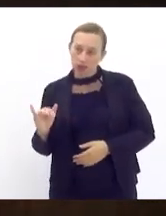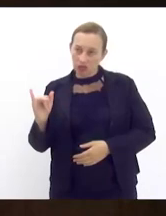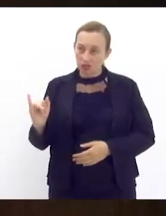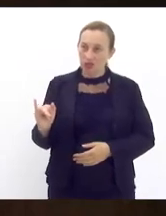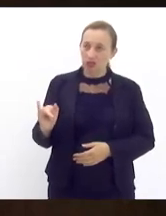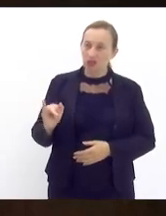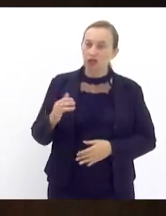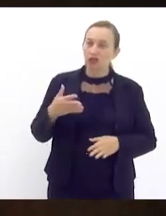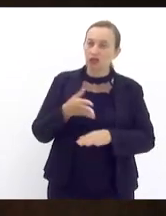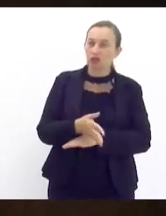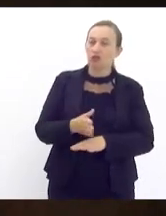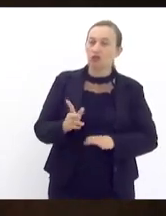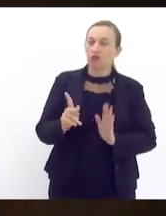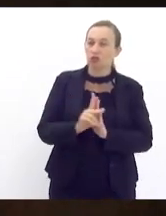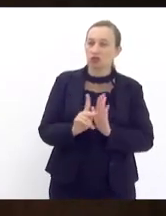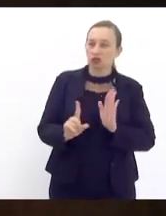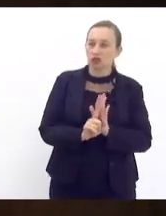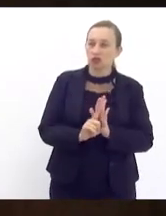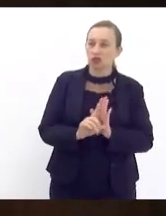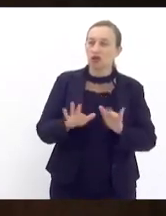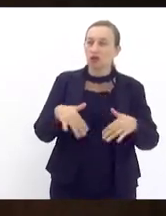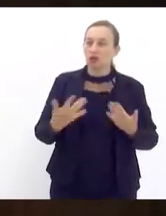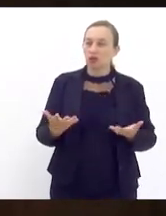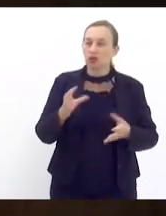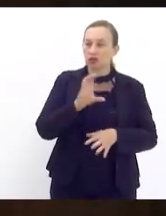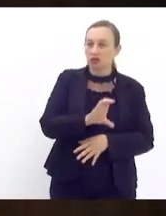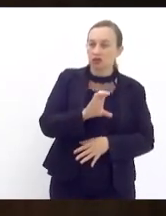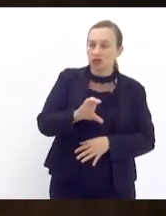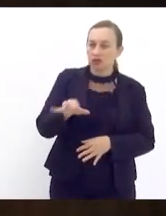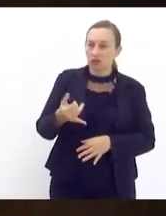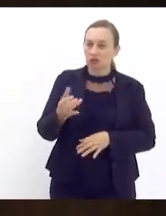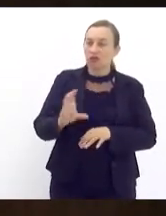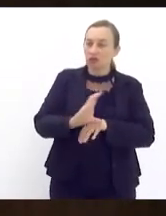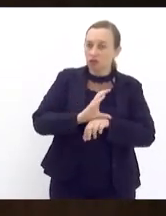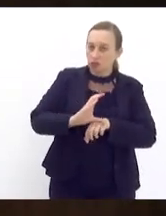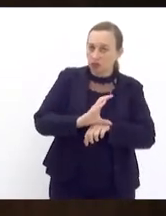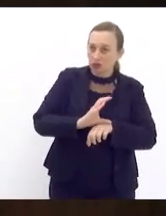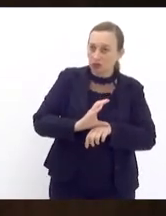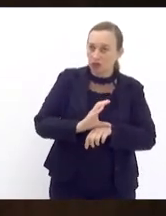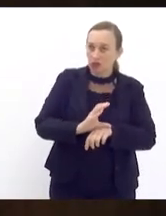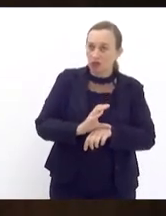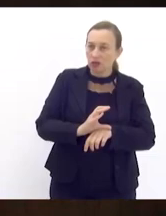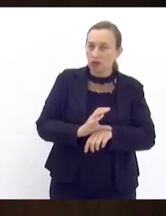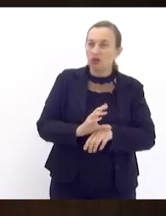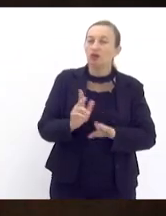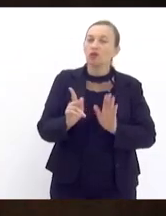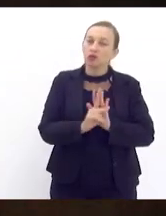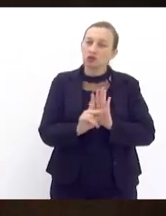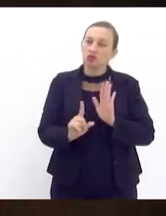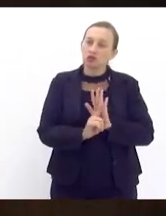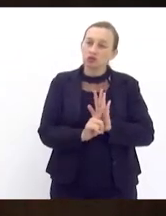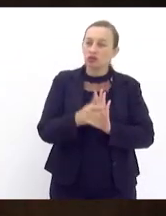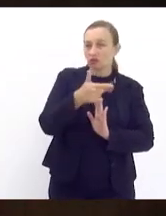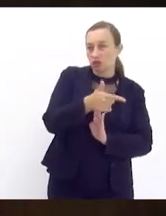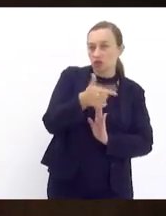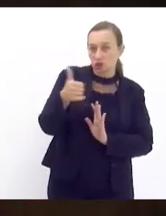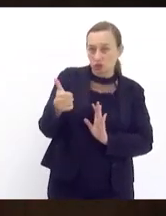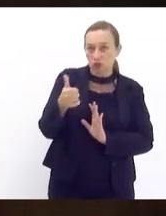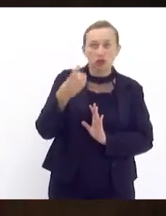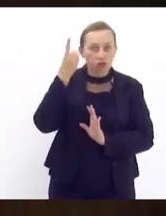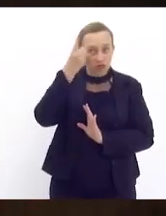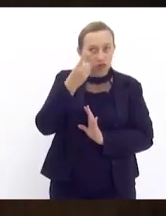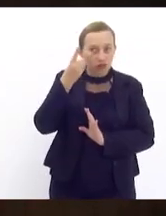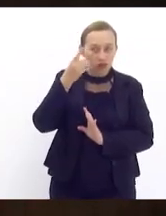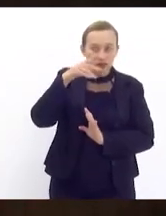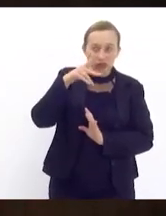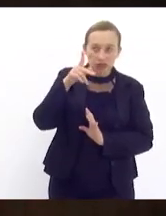de lei quando a CCJ deu pela constitucionalidade o projeto de lei de 21 do deputado